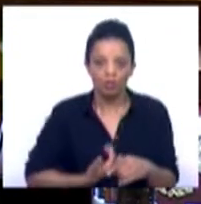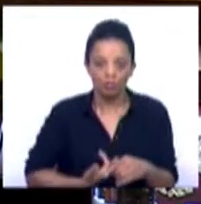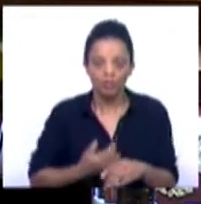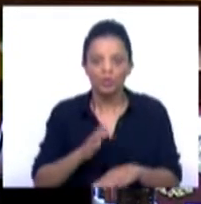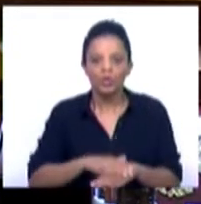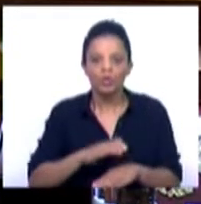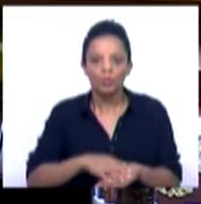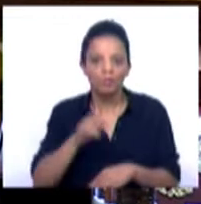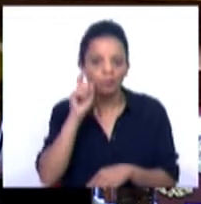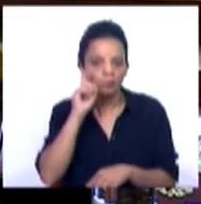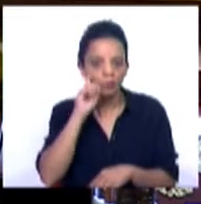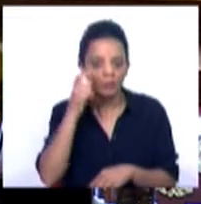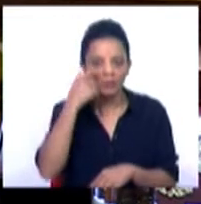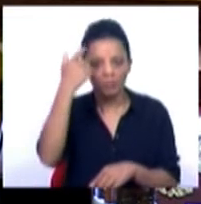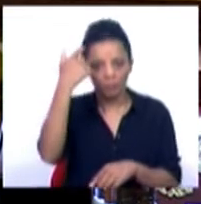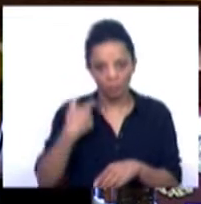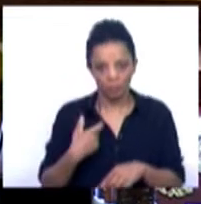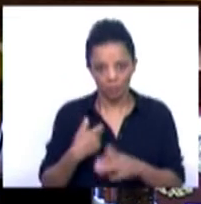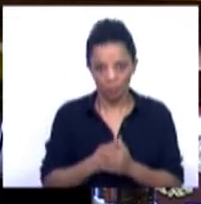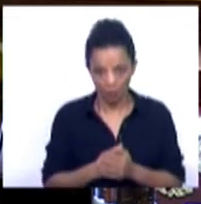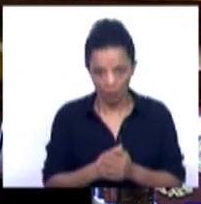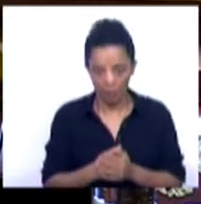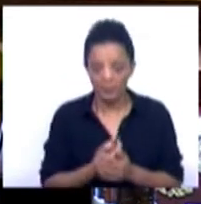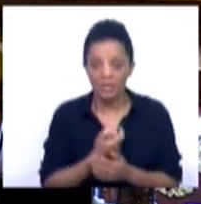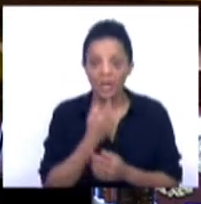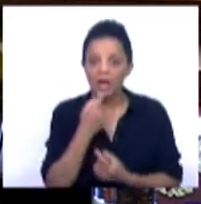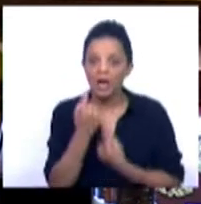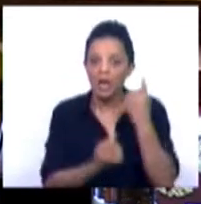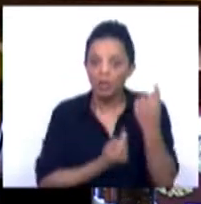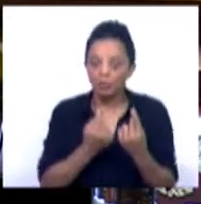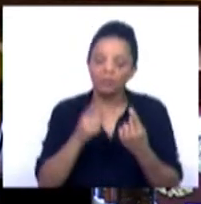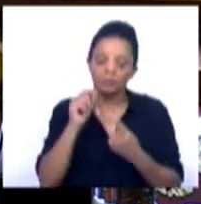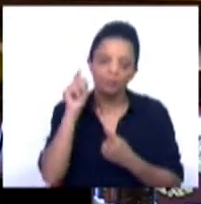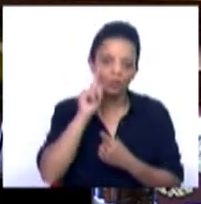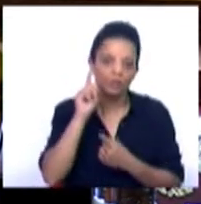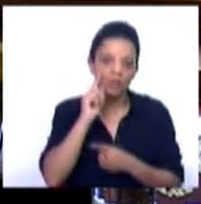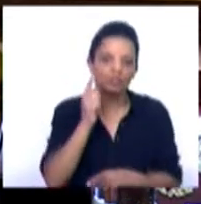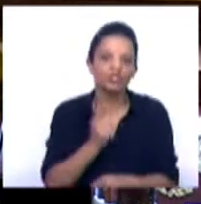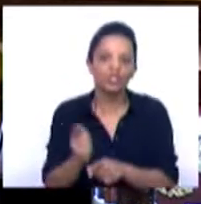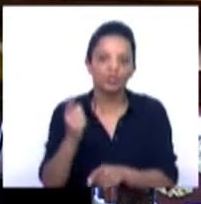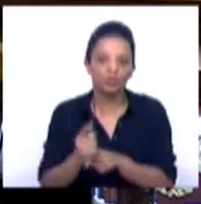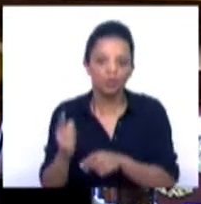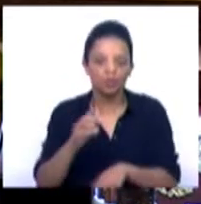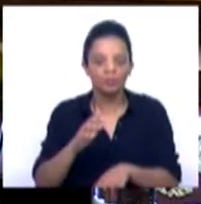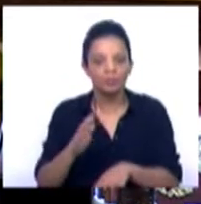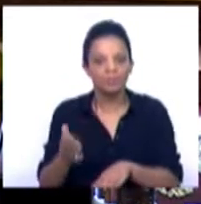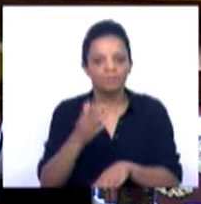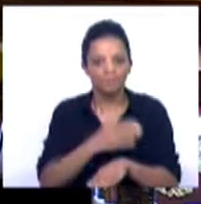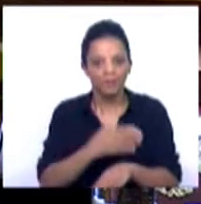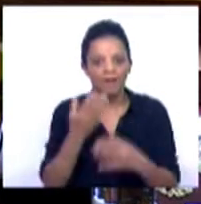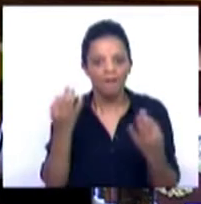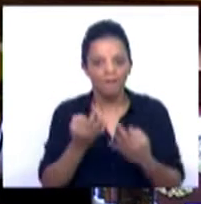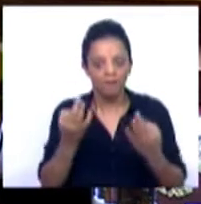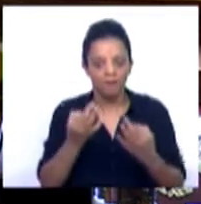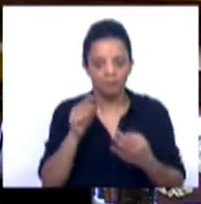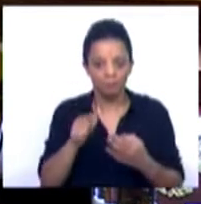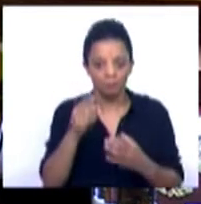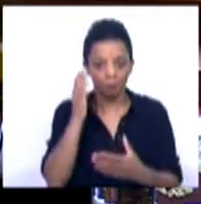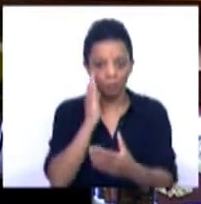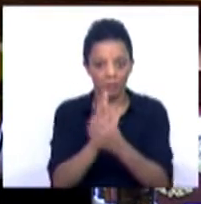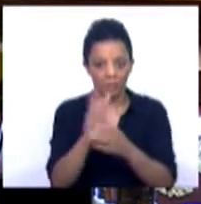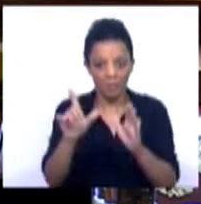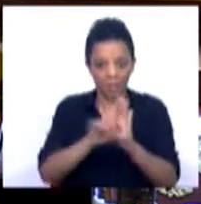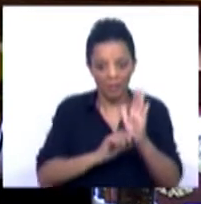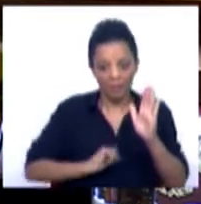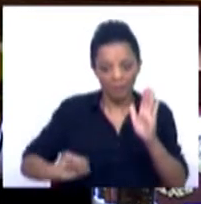para efeitos de proteção do consumidor com algumas importantes exceções devidamente calibradas que o nosso processo